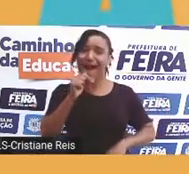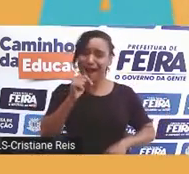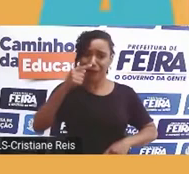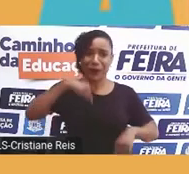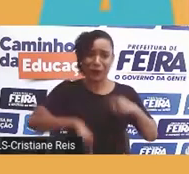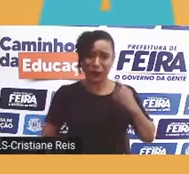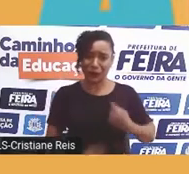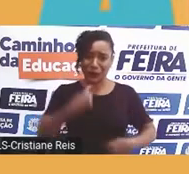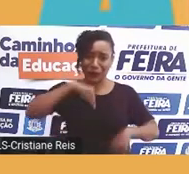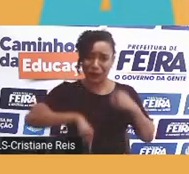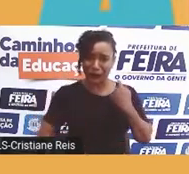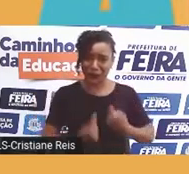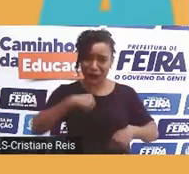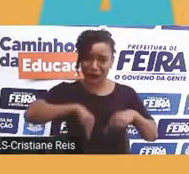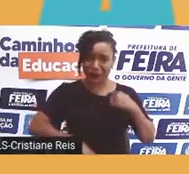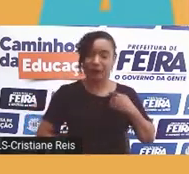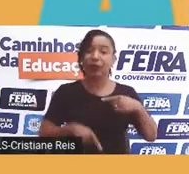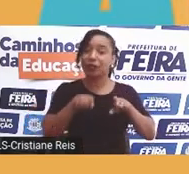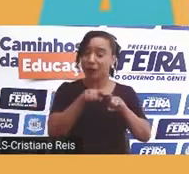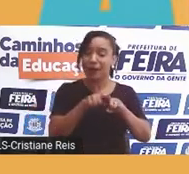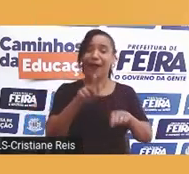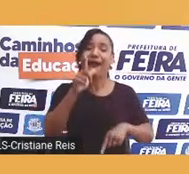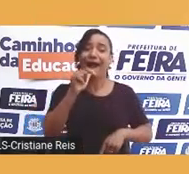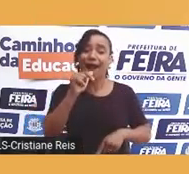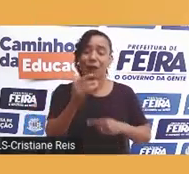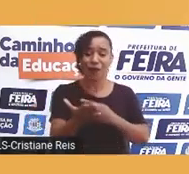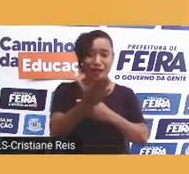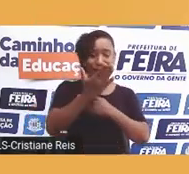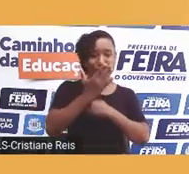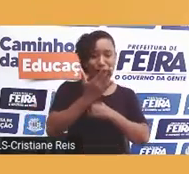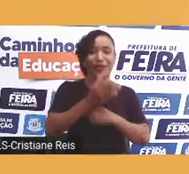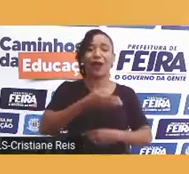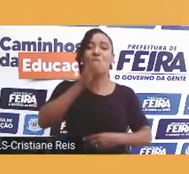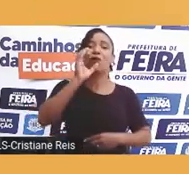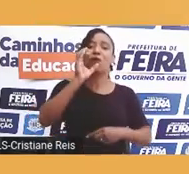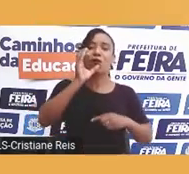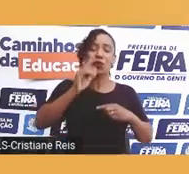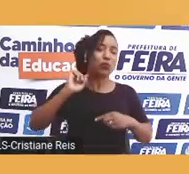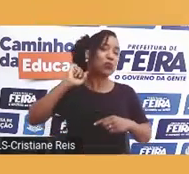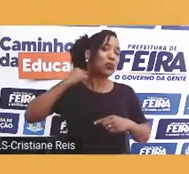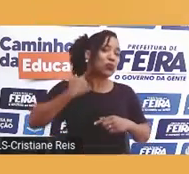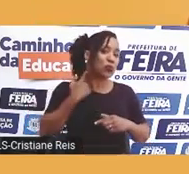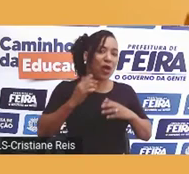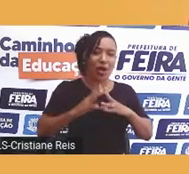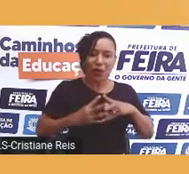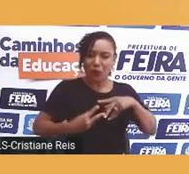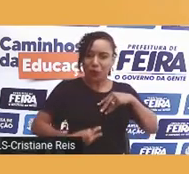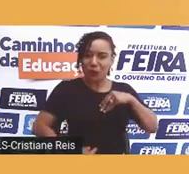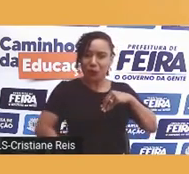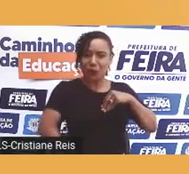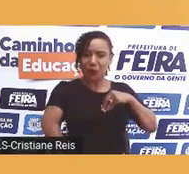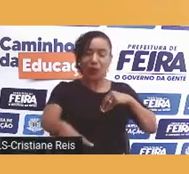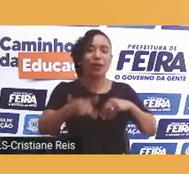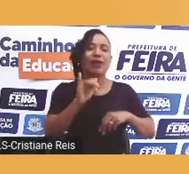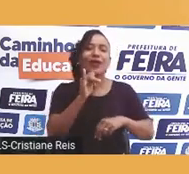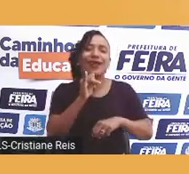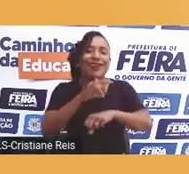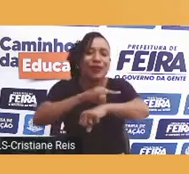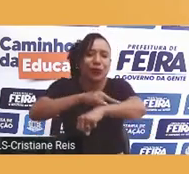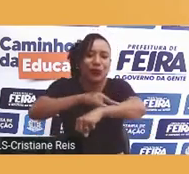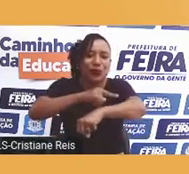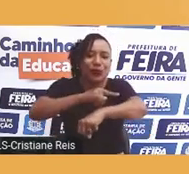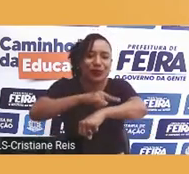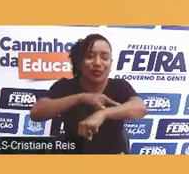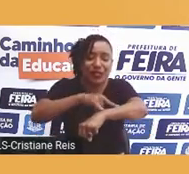ajuda a eliminar do nosso corpo aquilo que pode fazer mal. Você sabia que a cor do seu xixi pode dizer se você está bebendo pouca